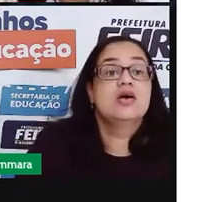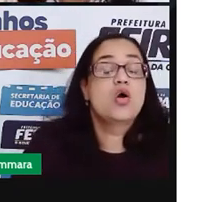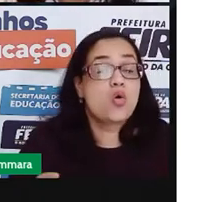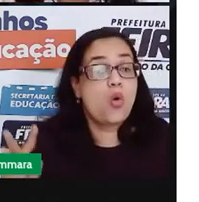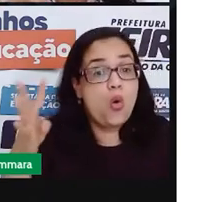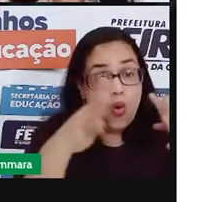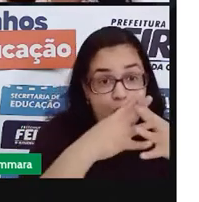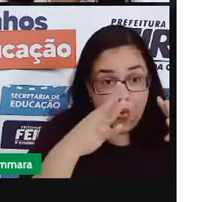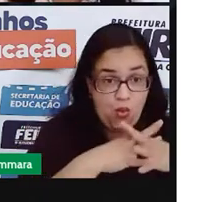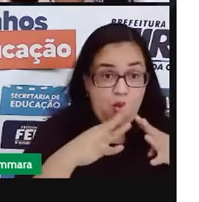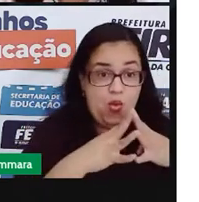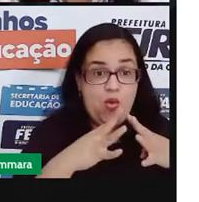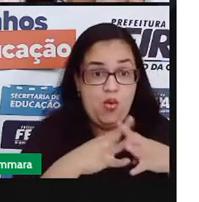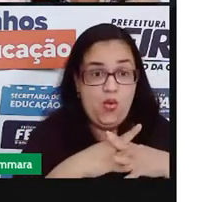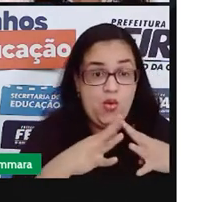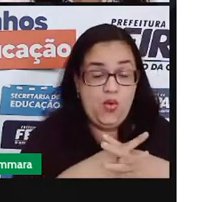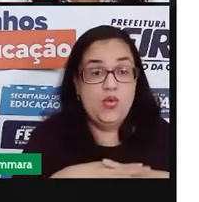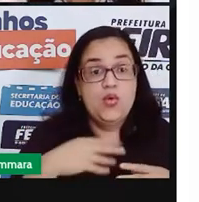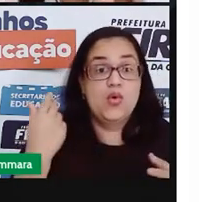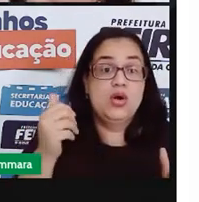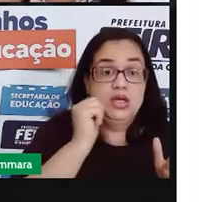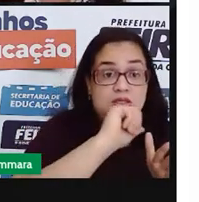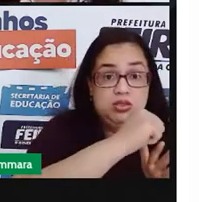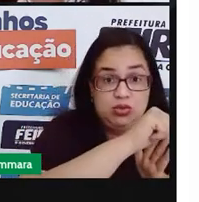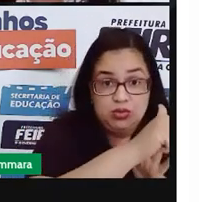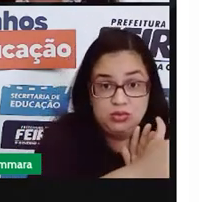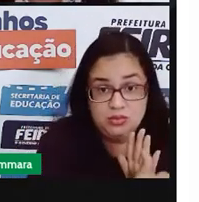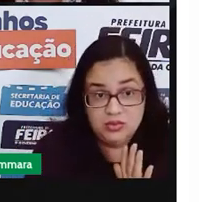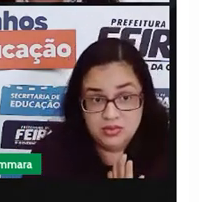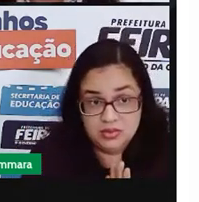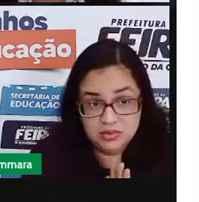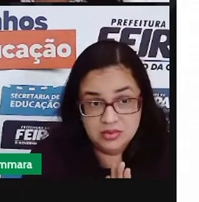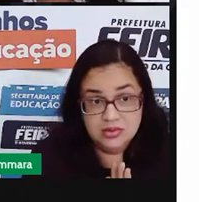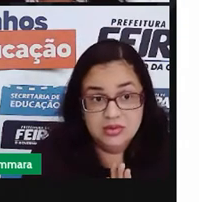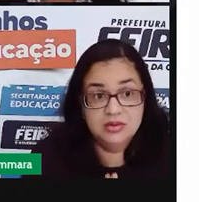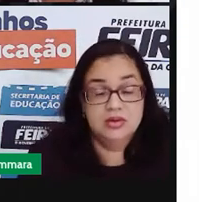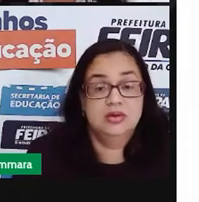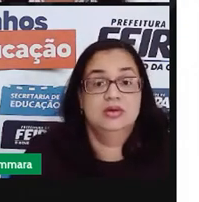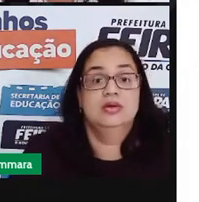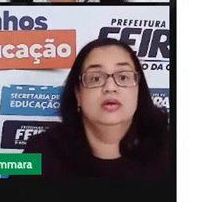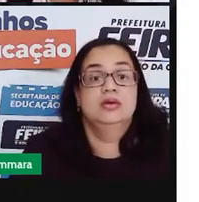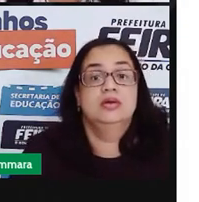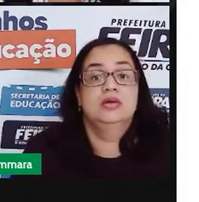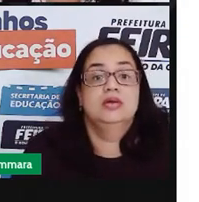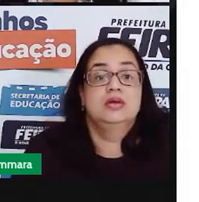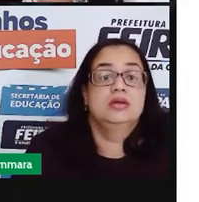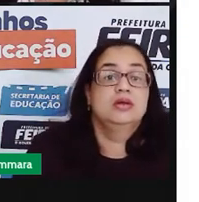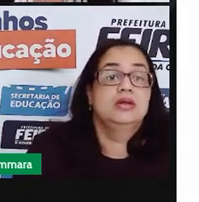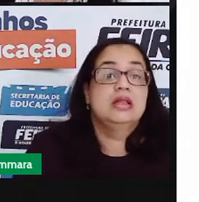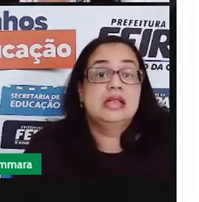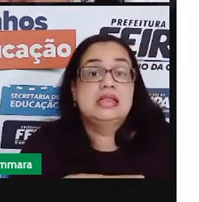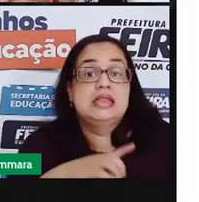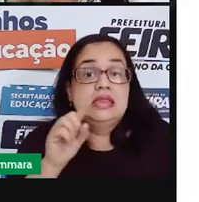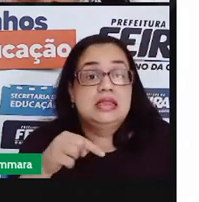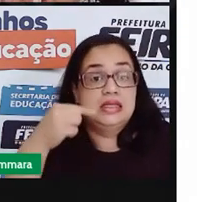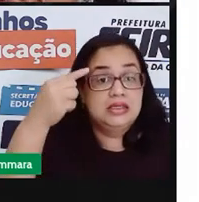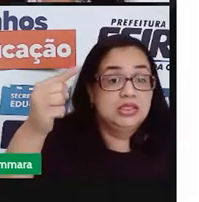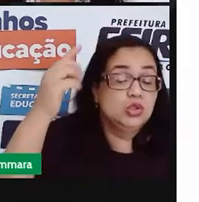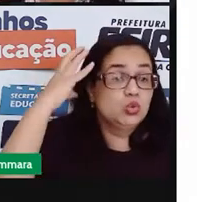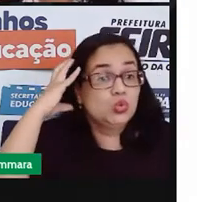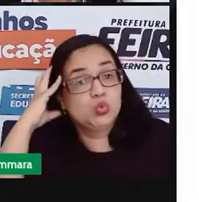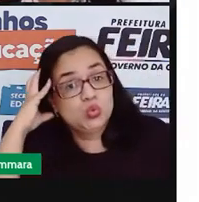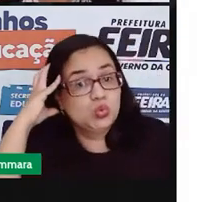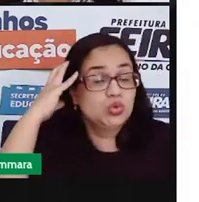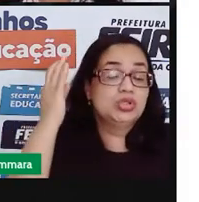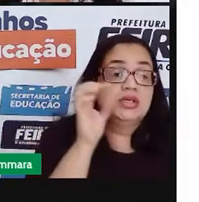consoante, ou entre uma vogal e uma consoante, ela vai